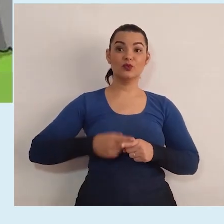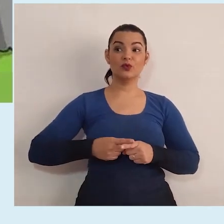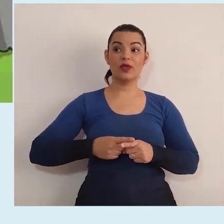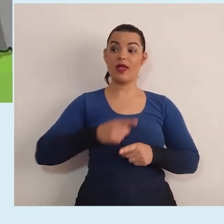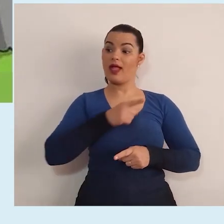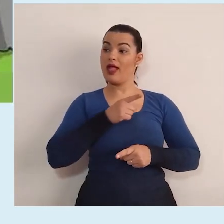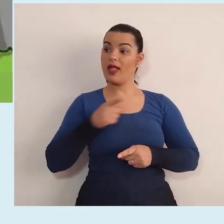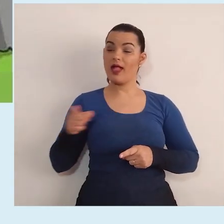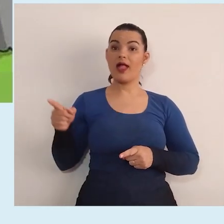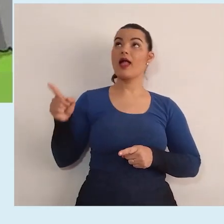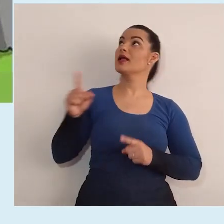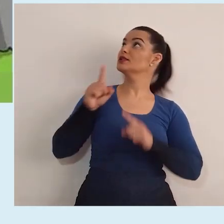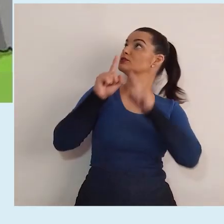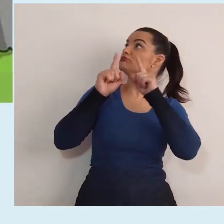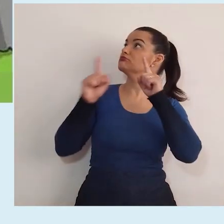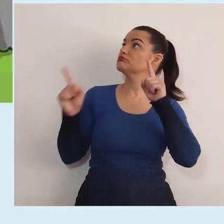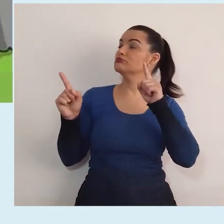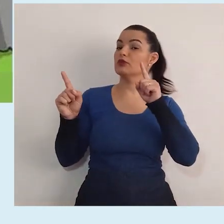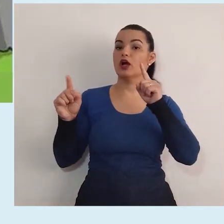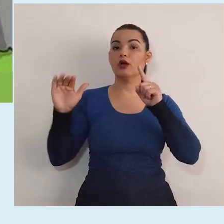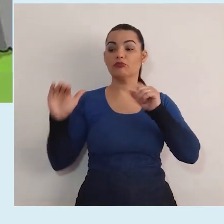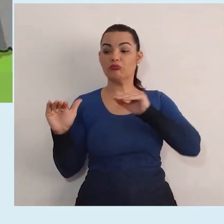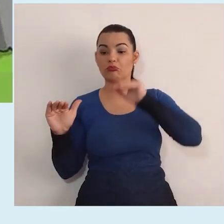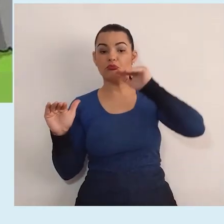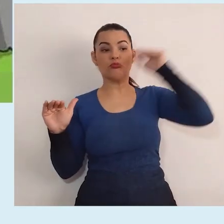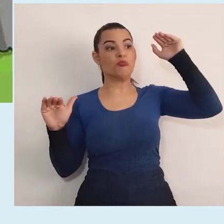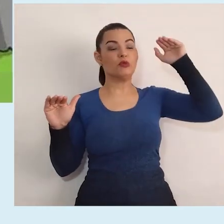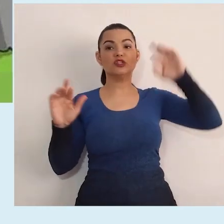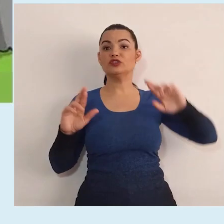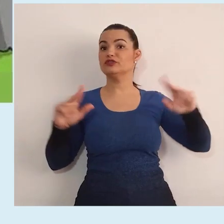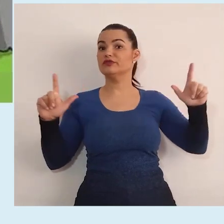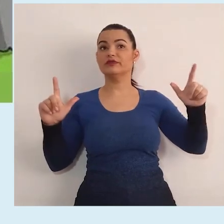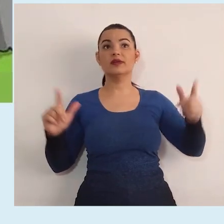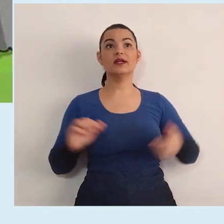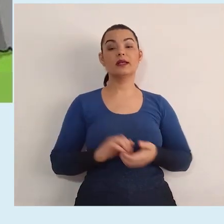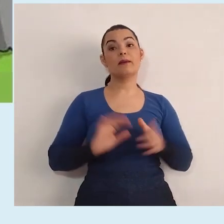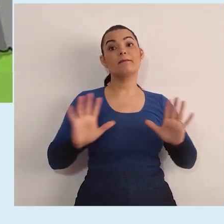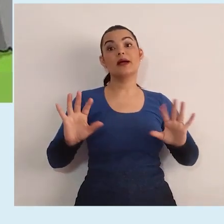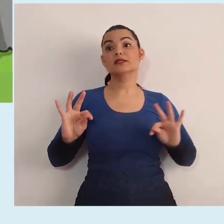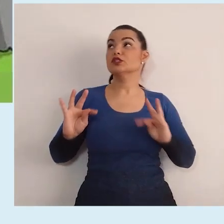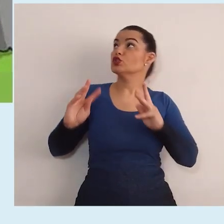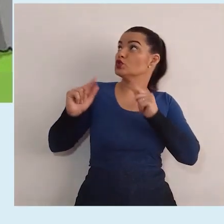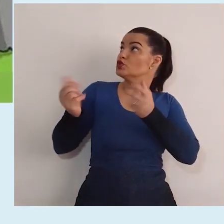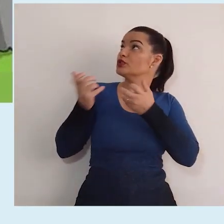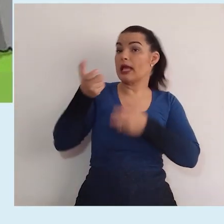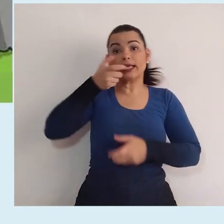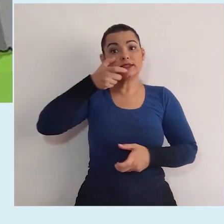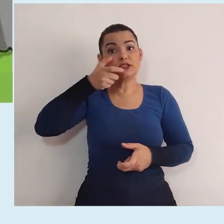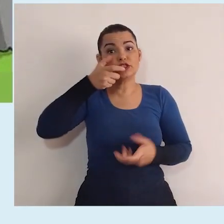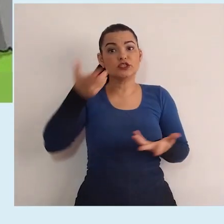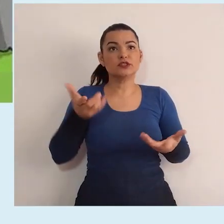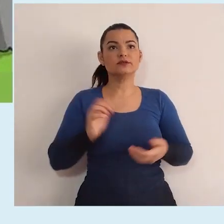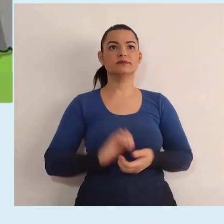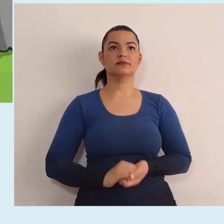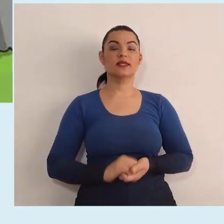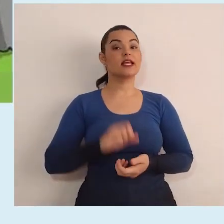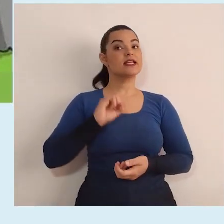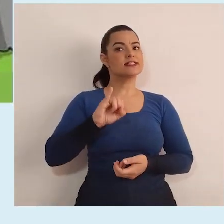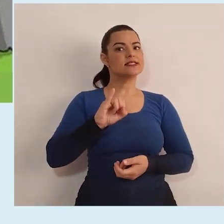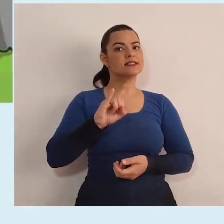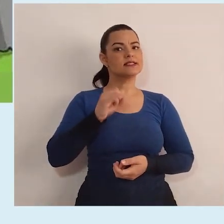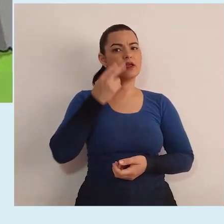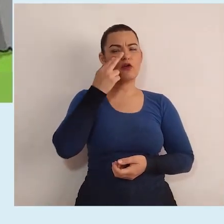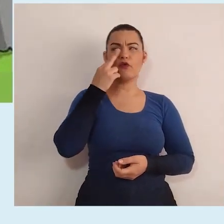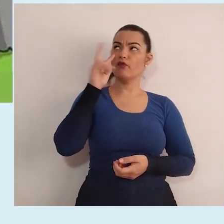Porque eles têm tamanhos diferentes, estaturas diferentes. Só que todos querem ver o jogo. Então,